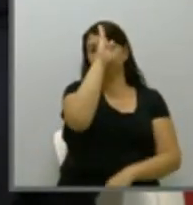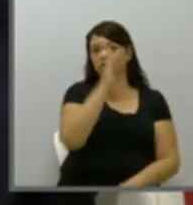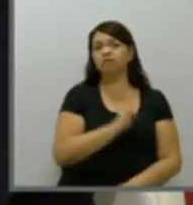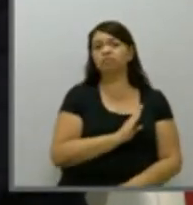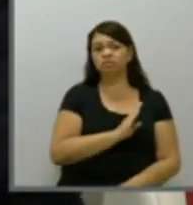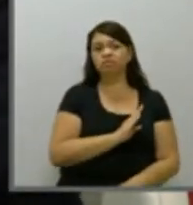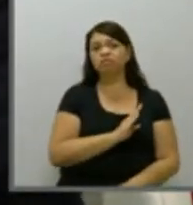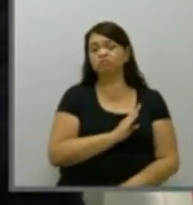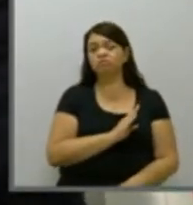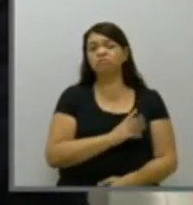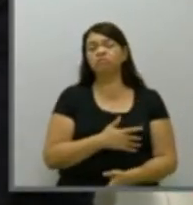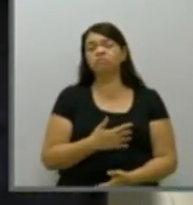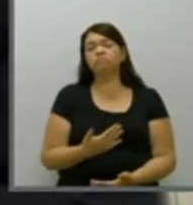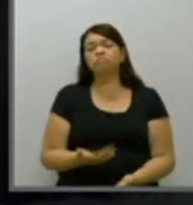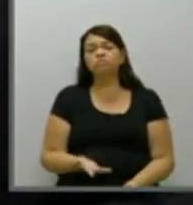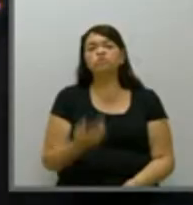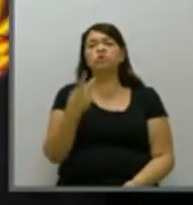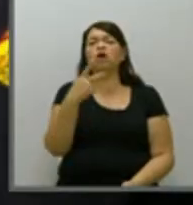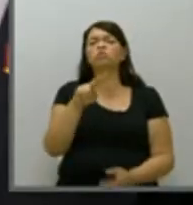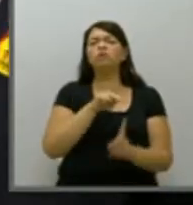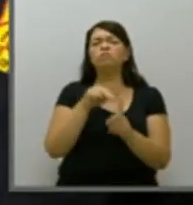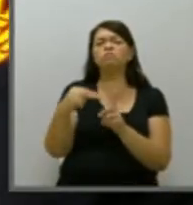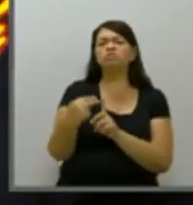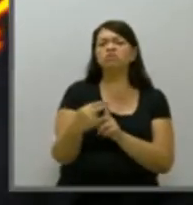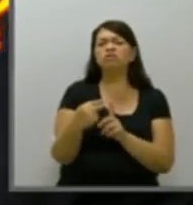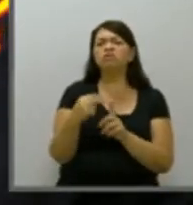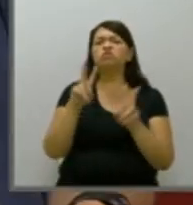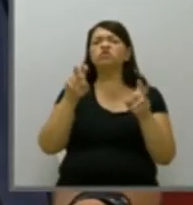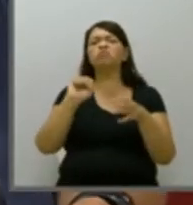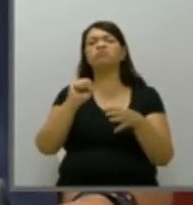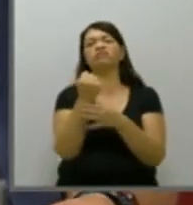Qual é teu ponto de vista sobre a questão da segurança?